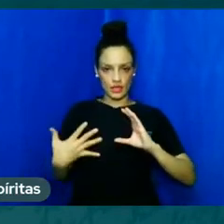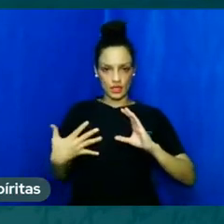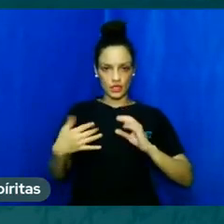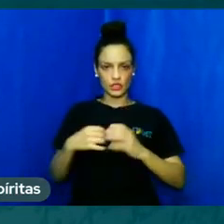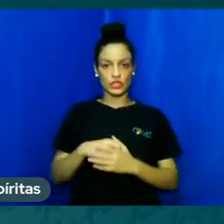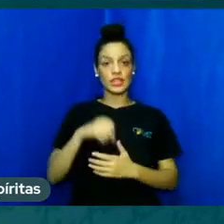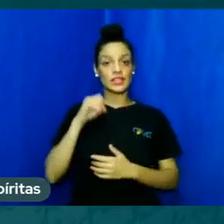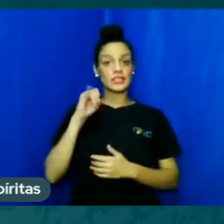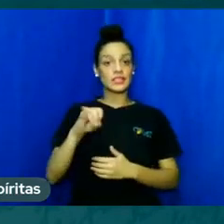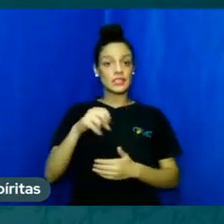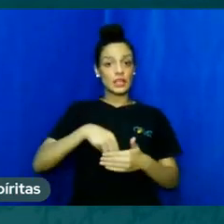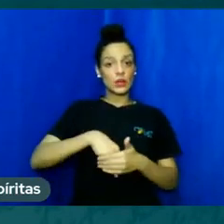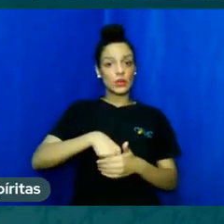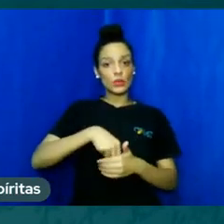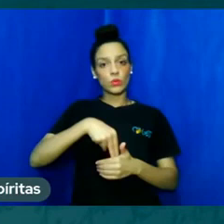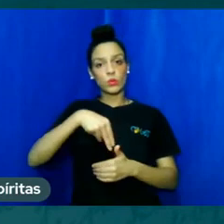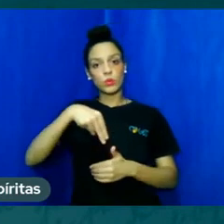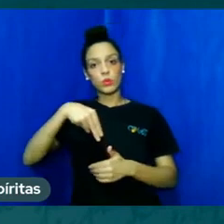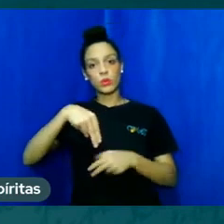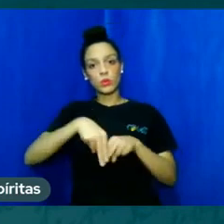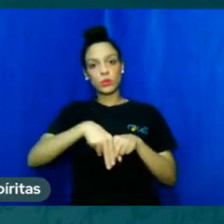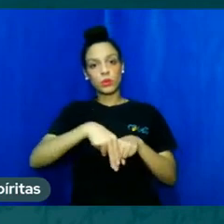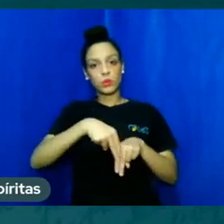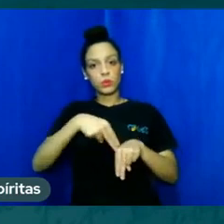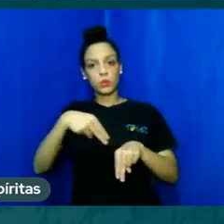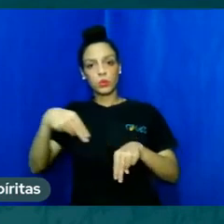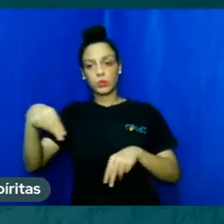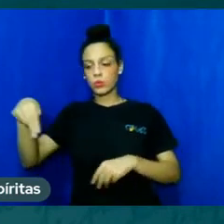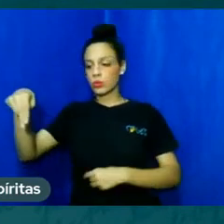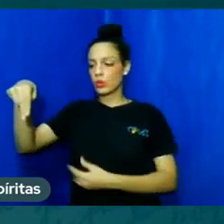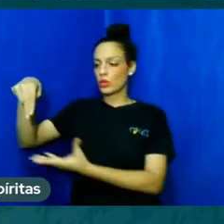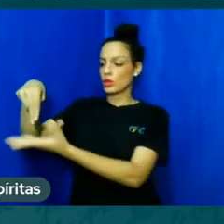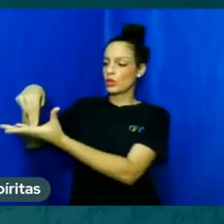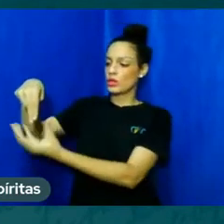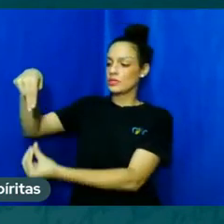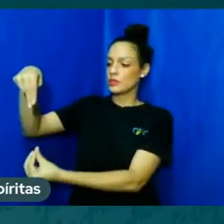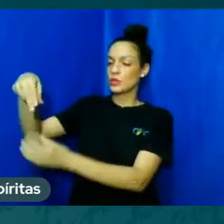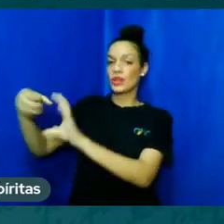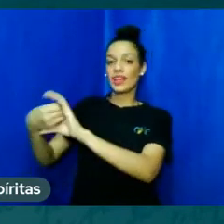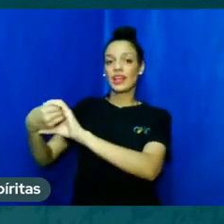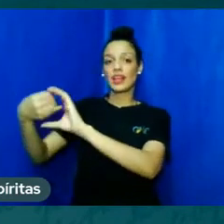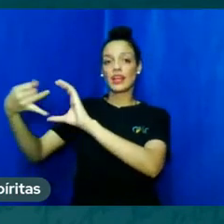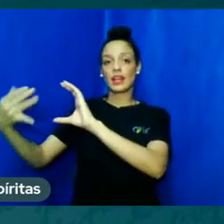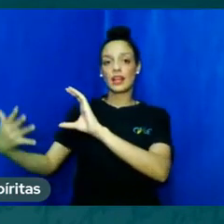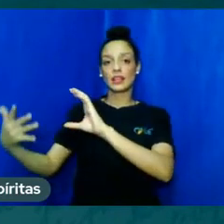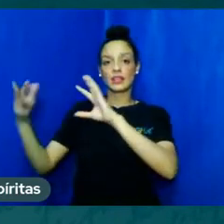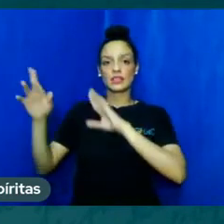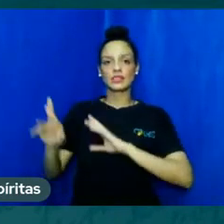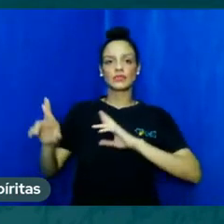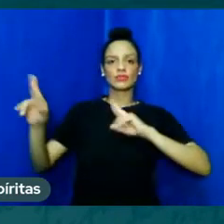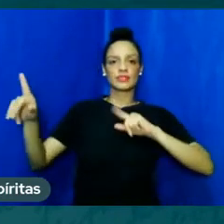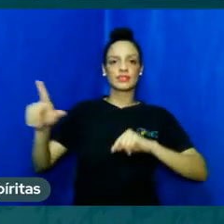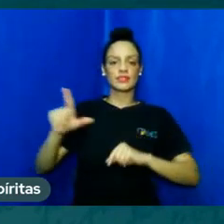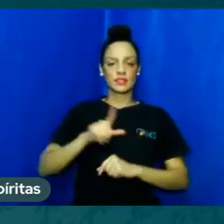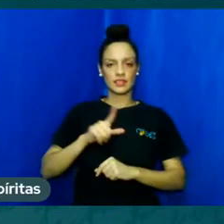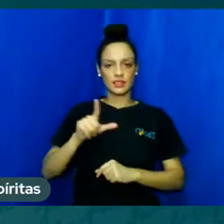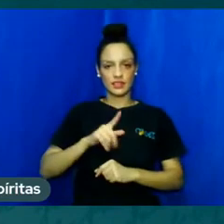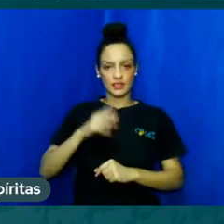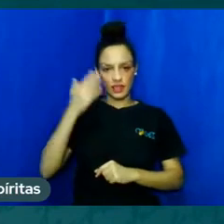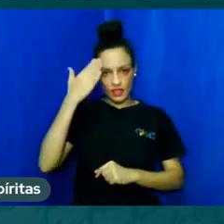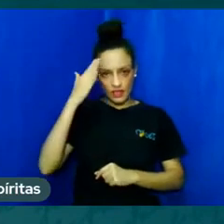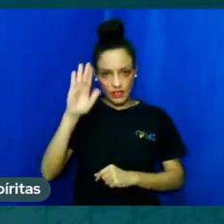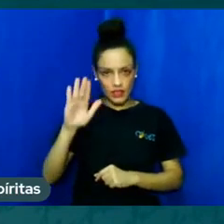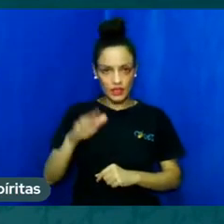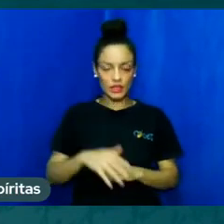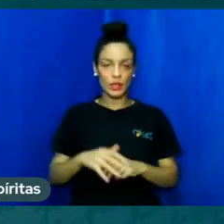nos mostram que nós podemos aurir forças quando do desdobramento de sono, que nós retomamos, temos